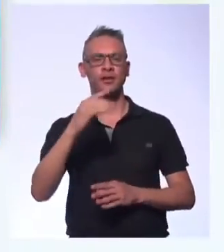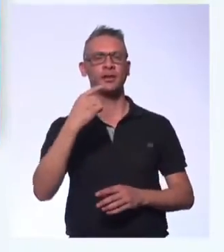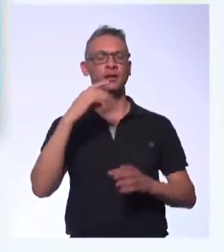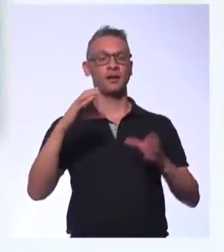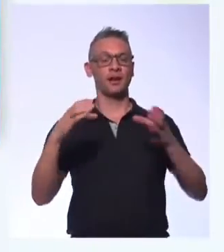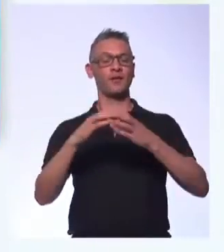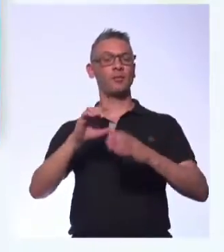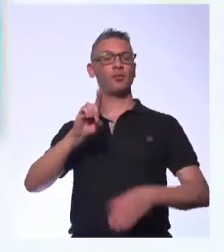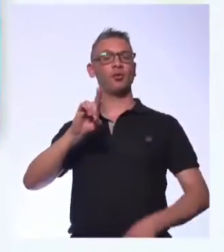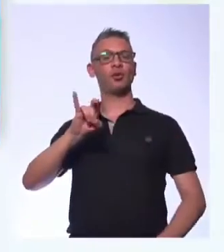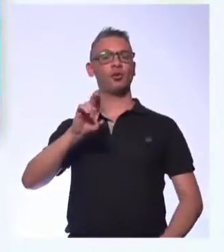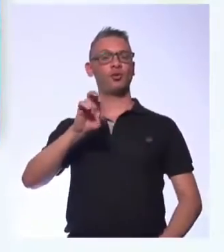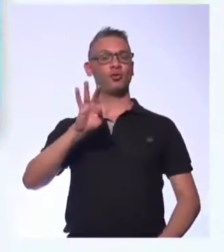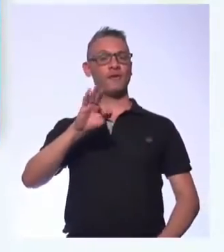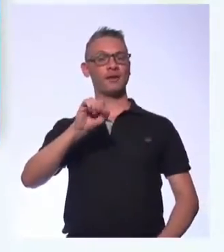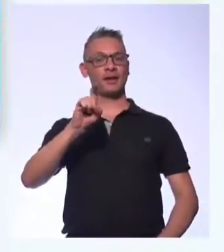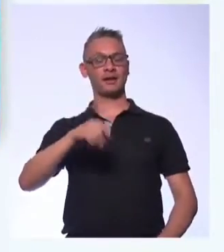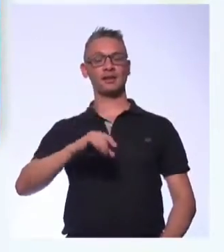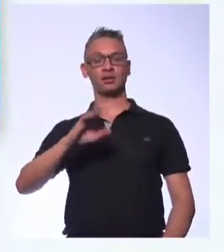Somos a geração X.